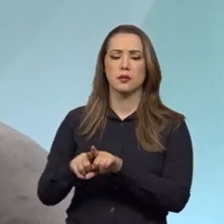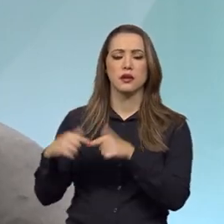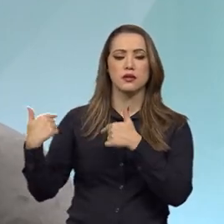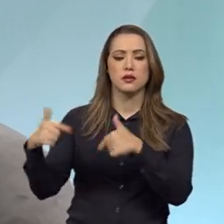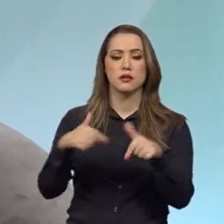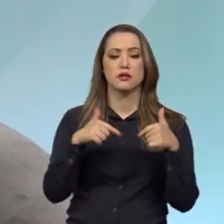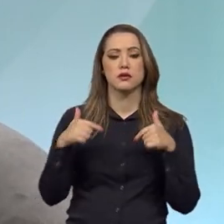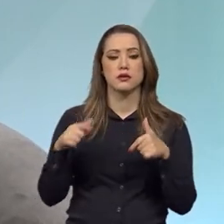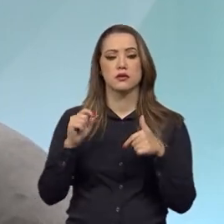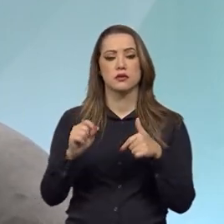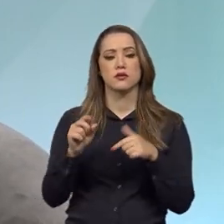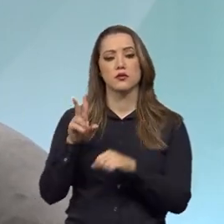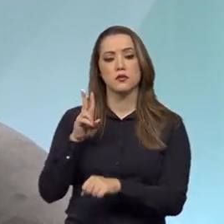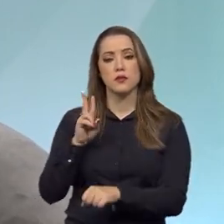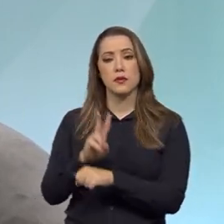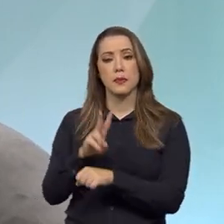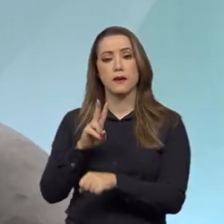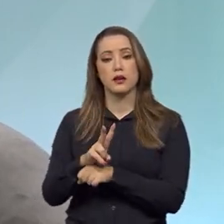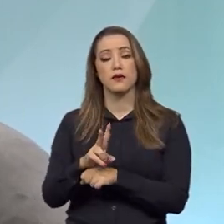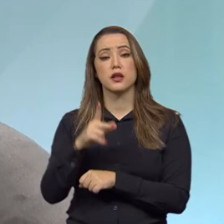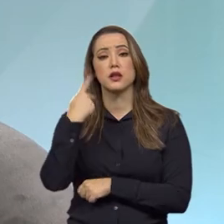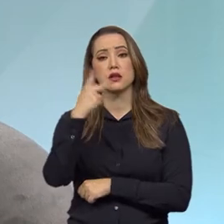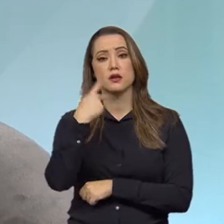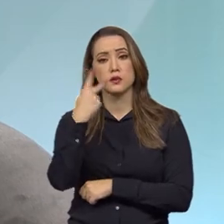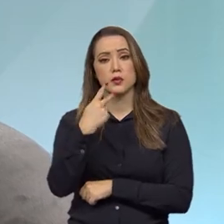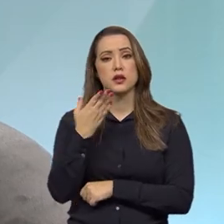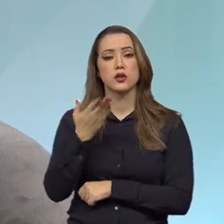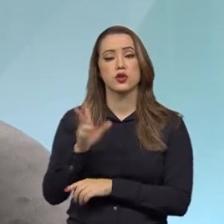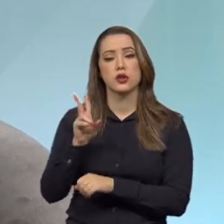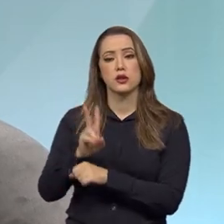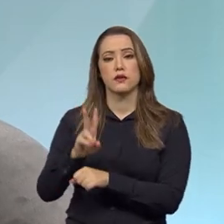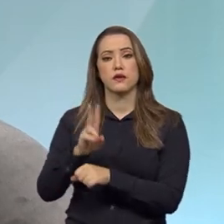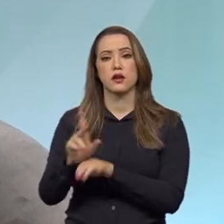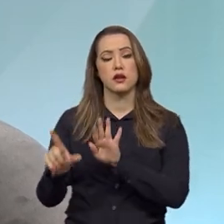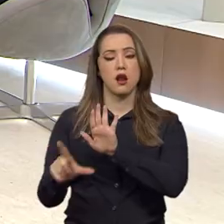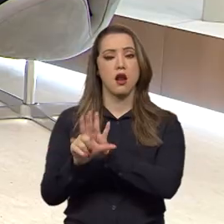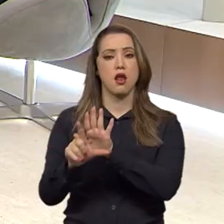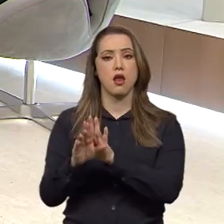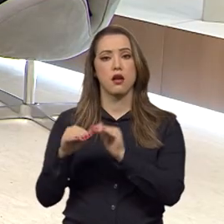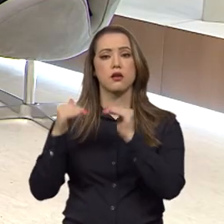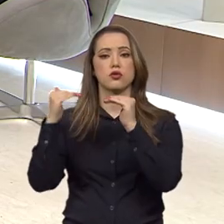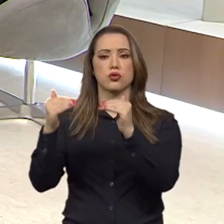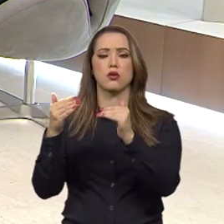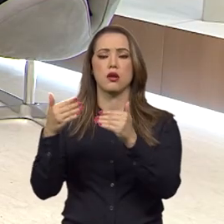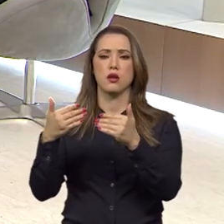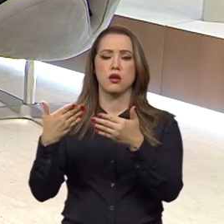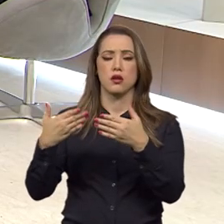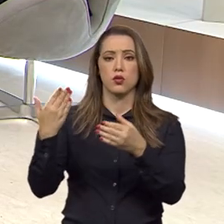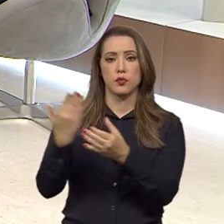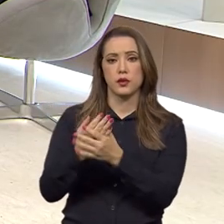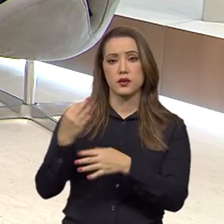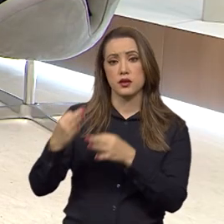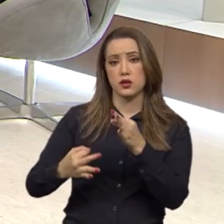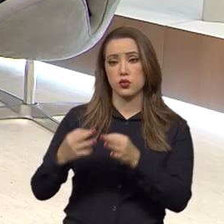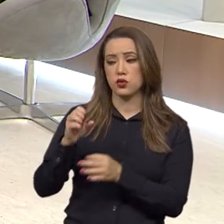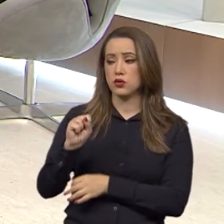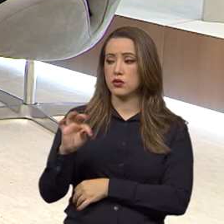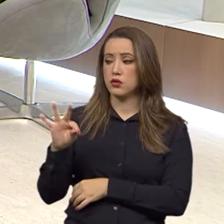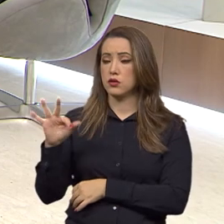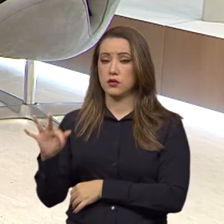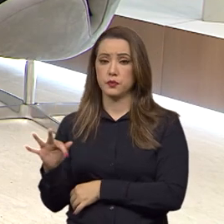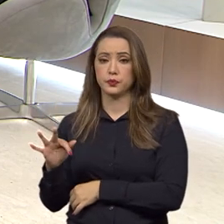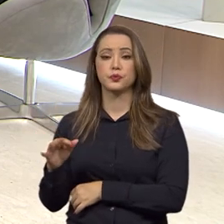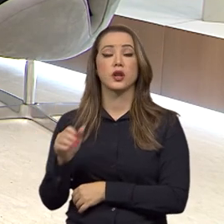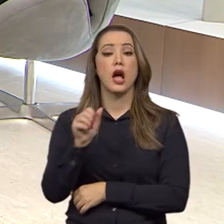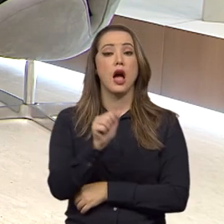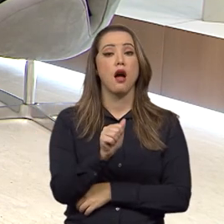defendendo essas políticas e defendendo a legislação diante do Supremo Tribunal Federal. A AGU tem